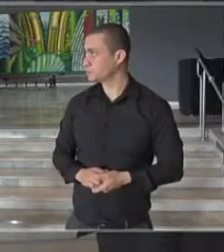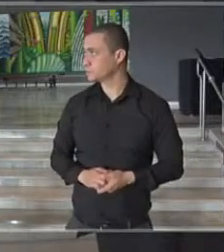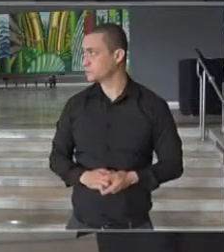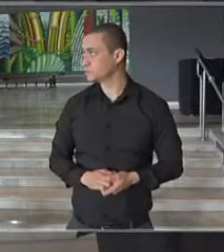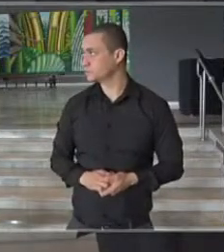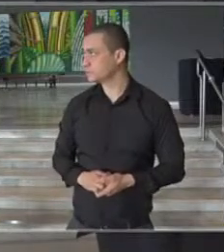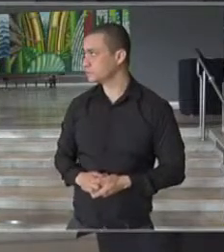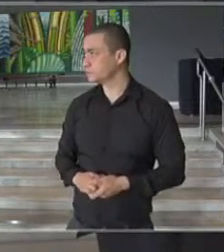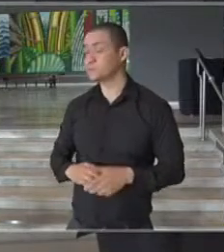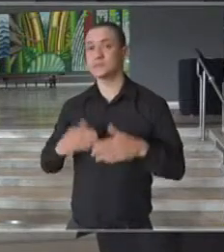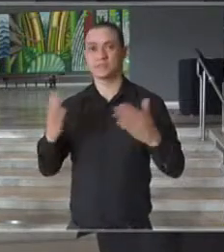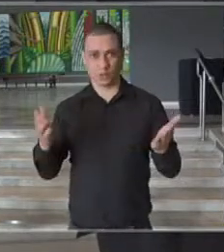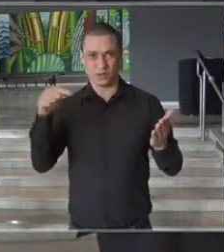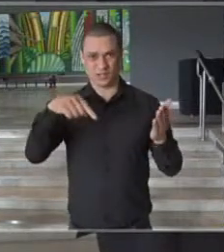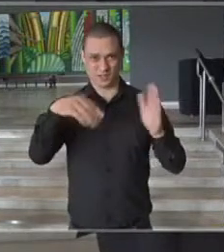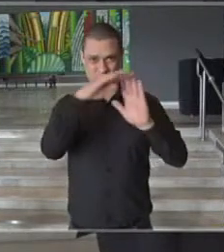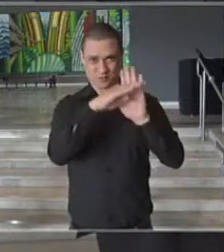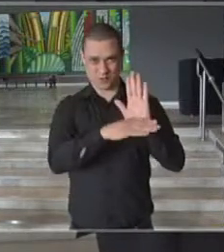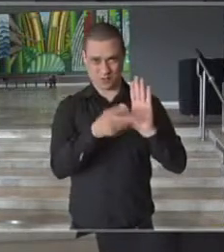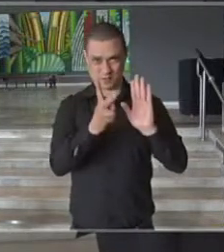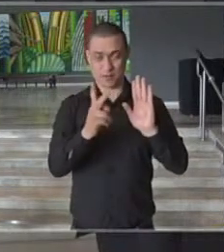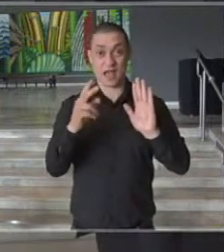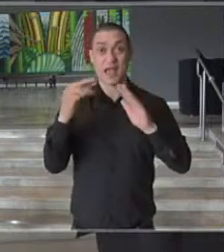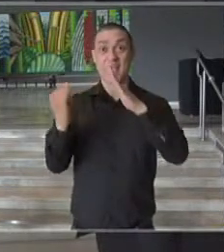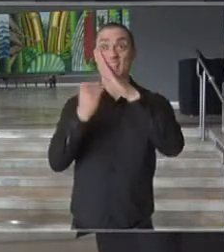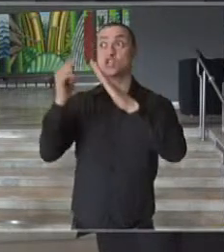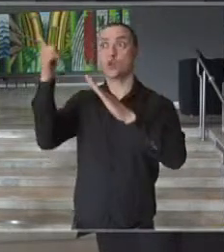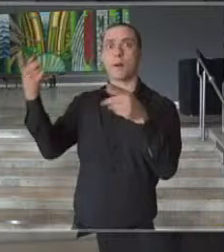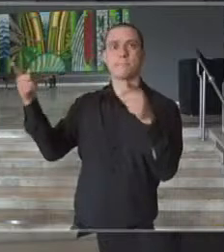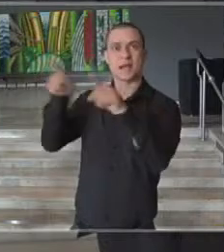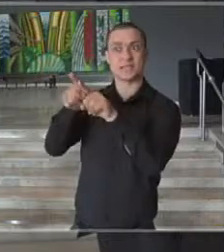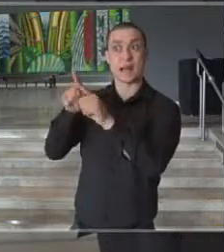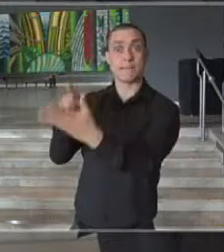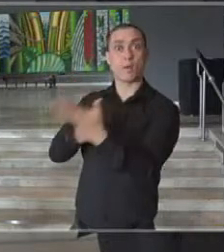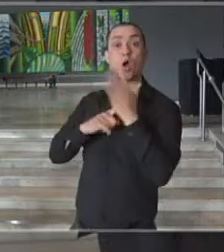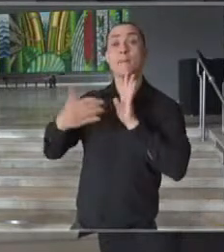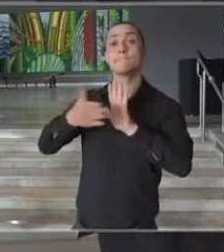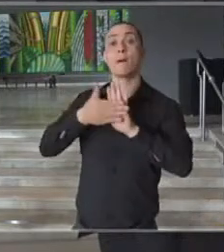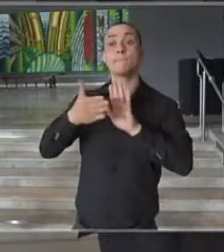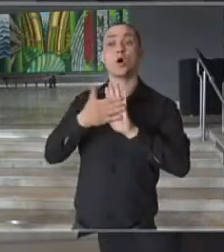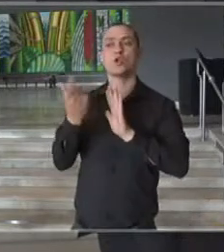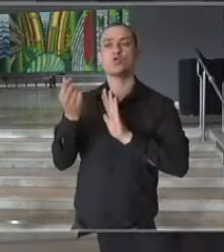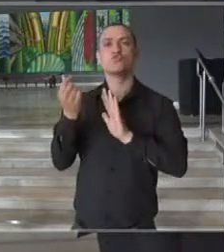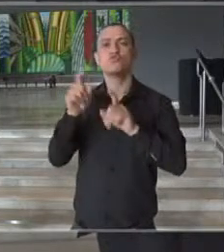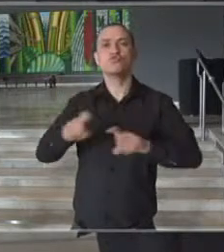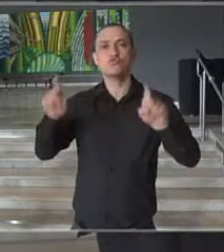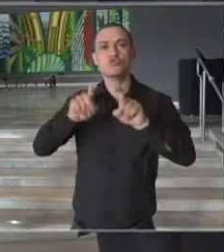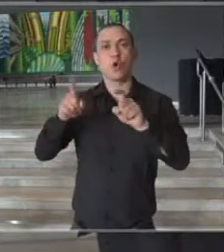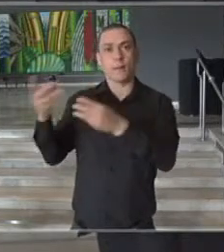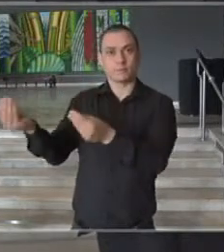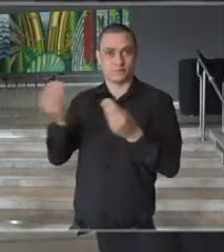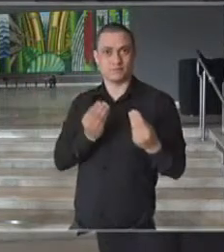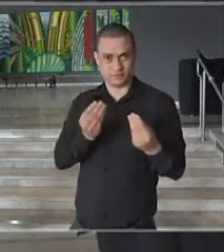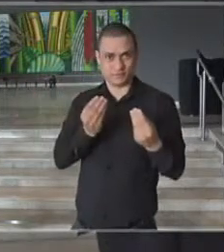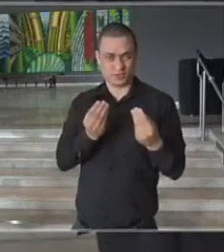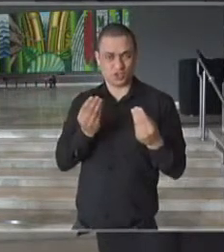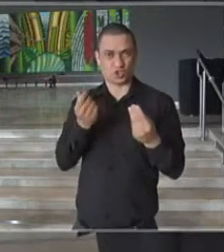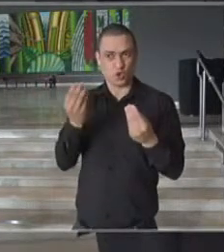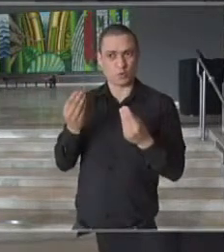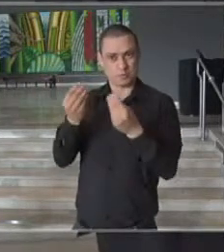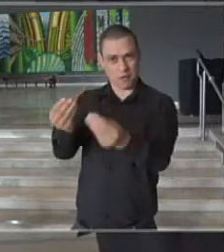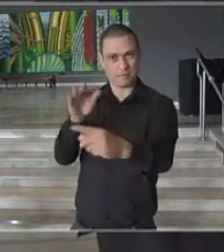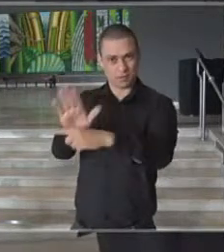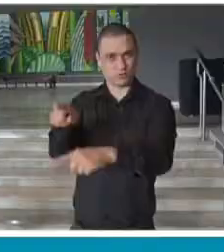Dentro do programa ainda, as instituições parceiras, portanto, vão apresentar propostas para o fornecimento dos créditos e das